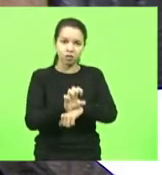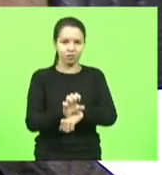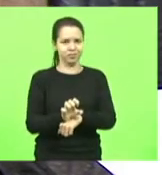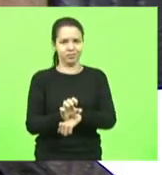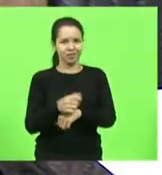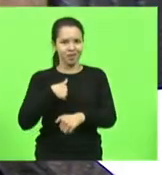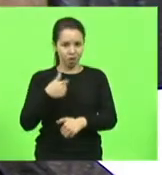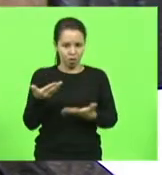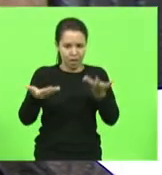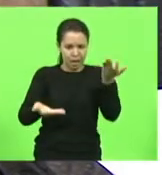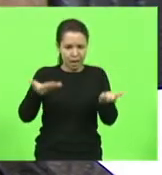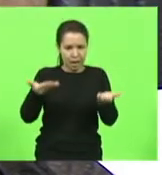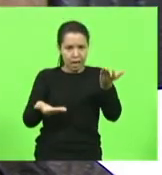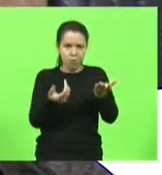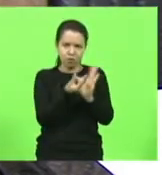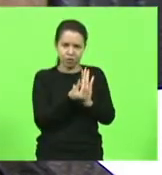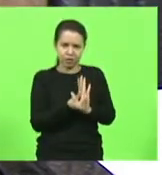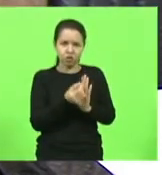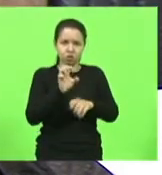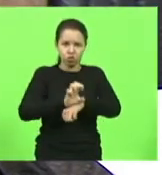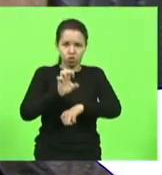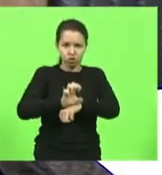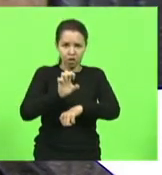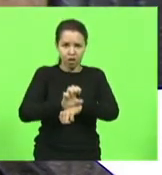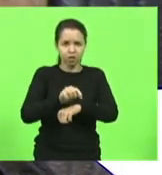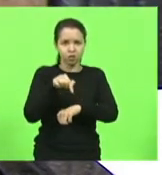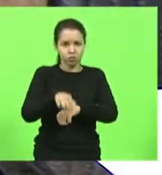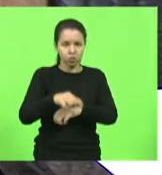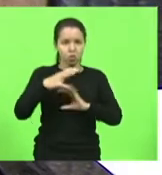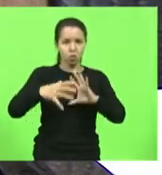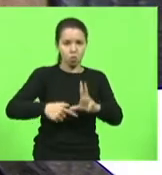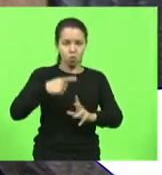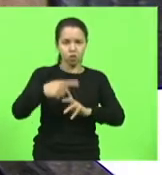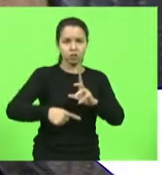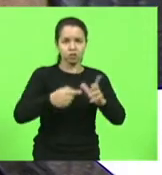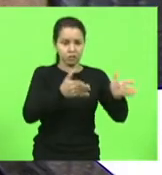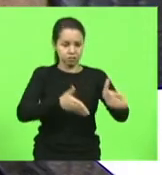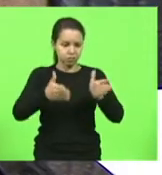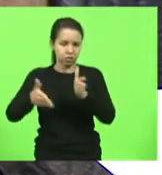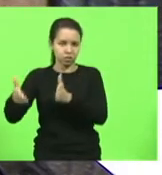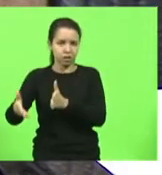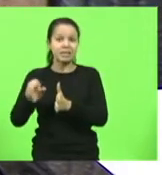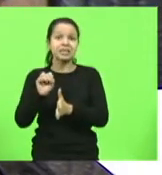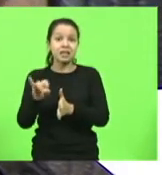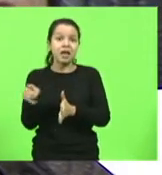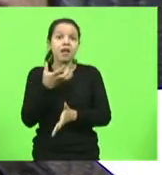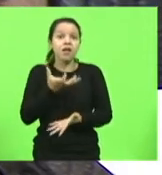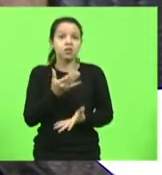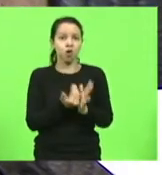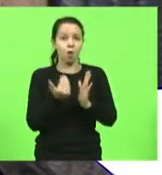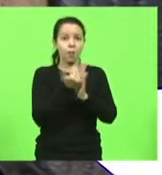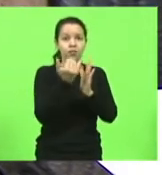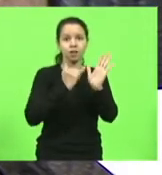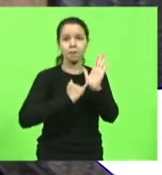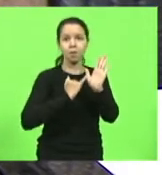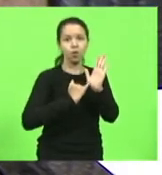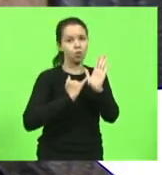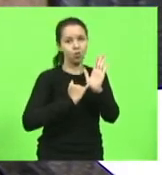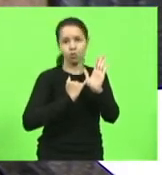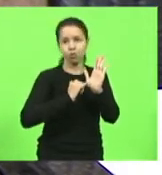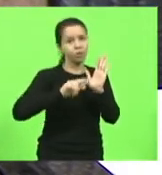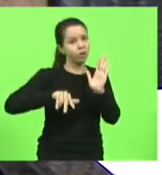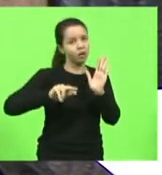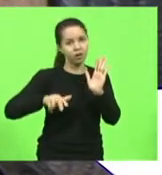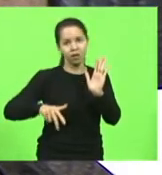de Estado, pelo menos no mundo civilizado, de um Estado buscando só aumentar tributos. Porque este